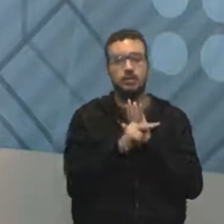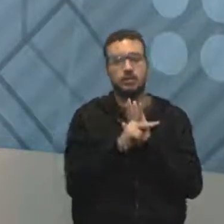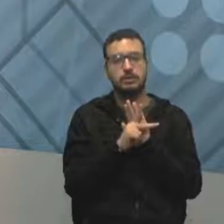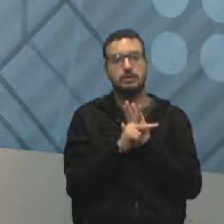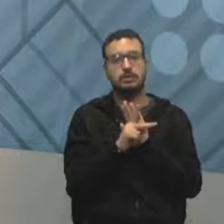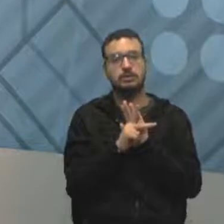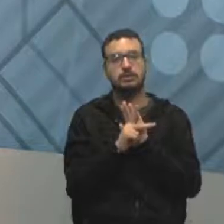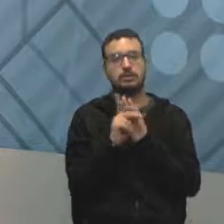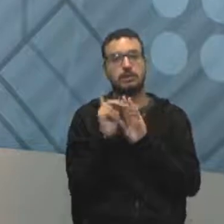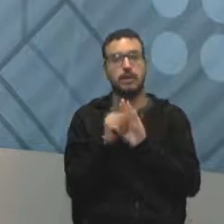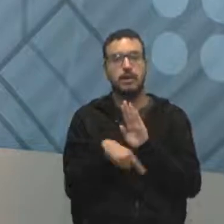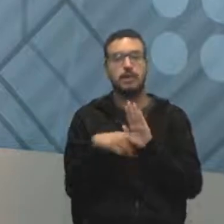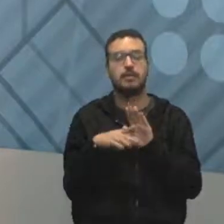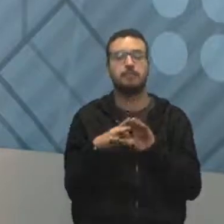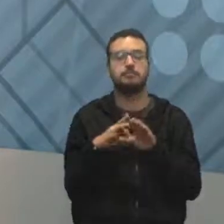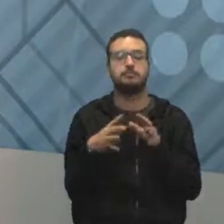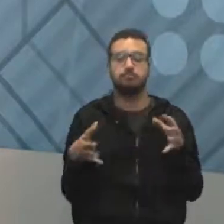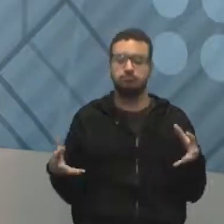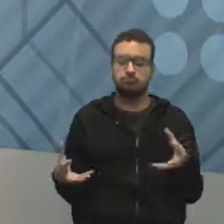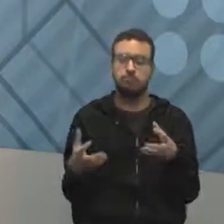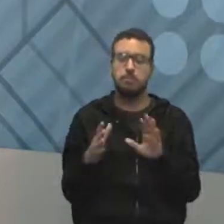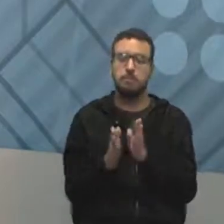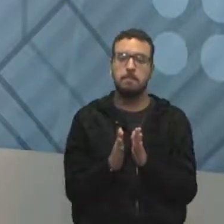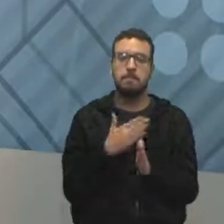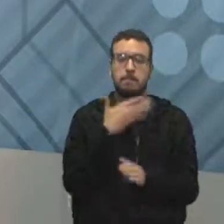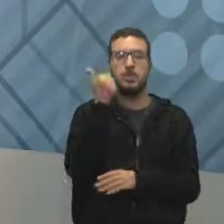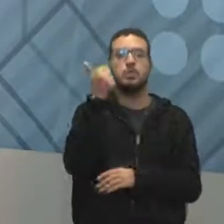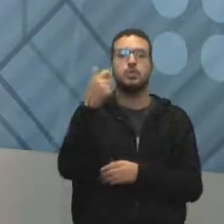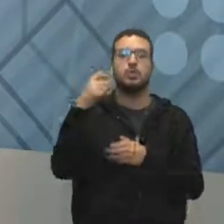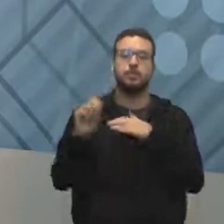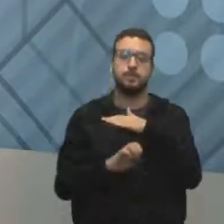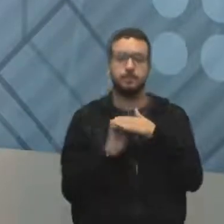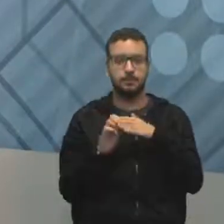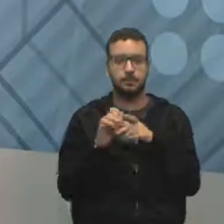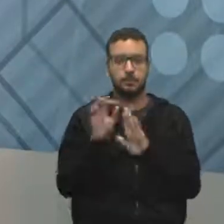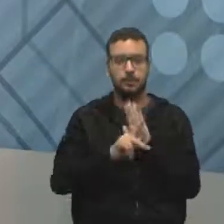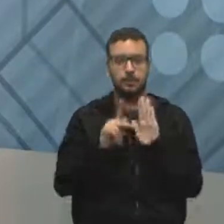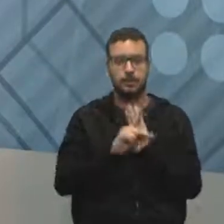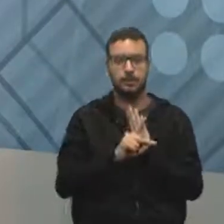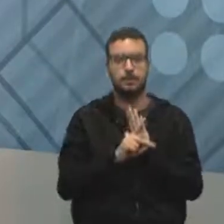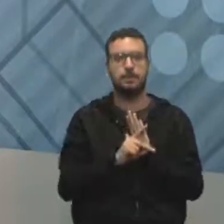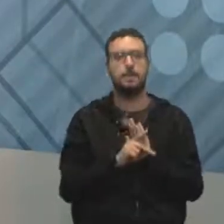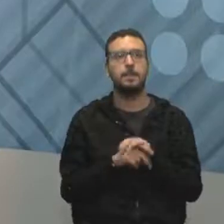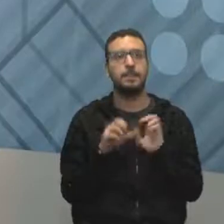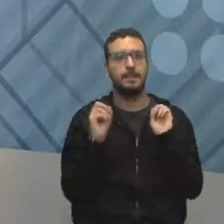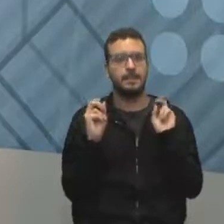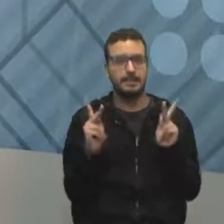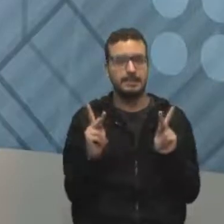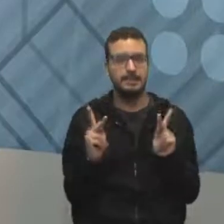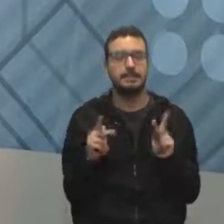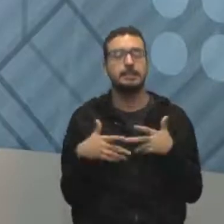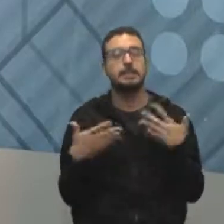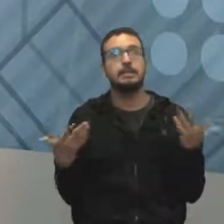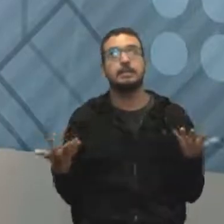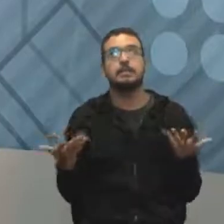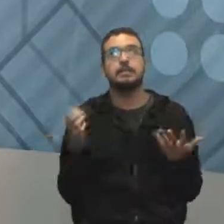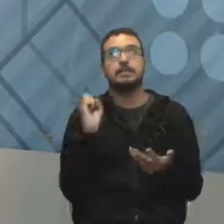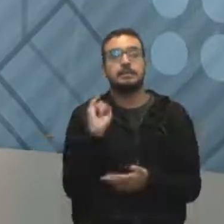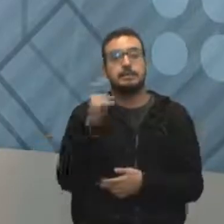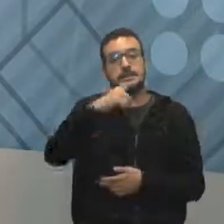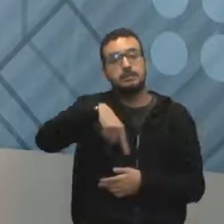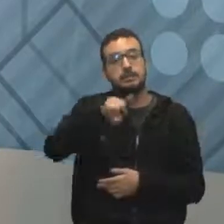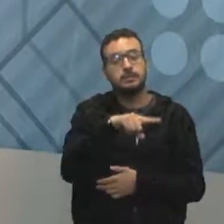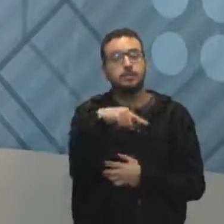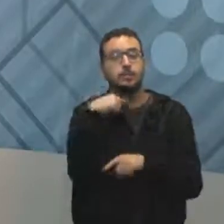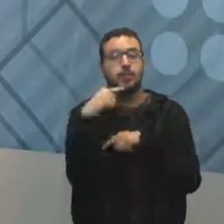elas vão encorpando o nosso negócio. A gente vai ver tudo isso lá na próxima aula. Está combinado? Então, se tiver dúvida,